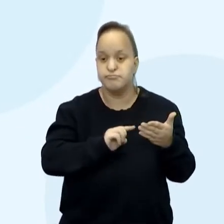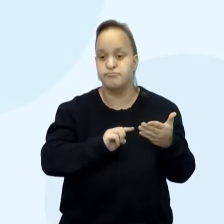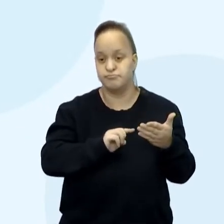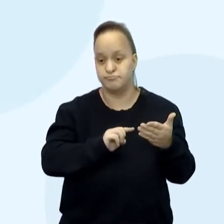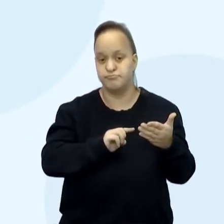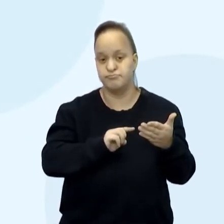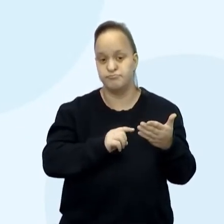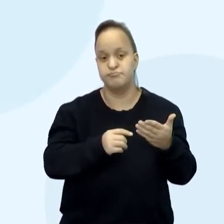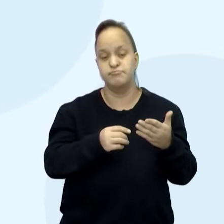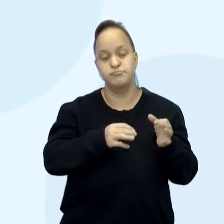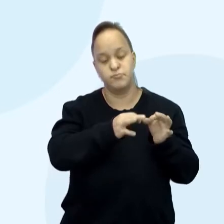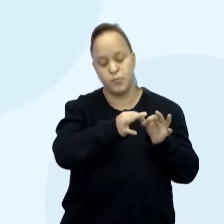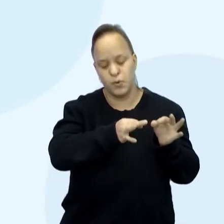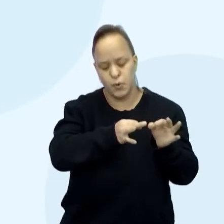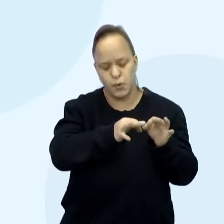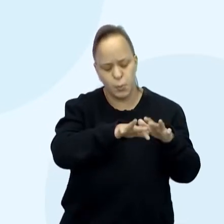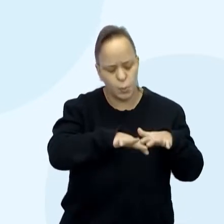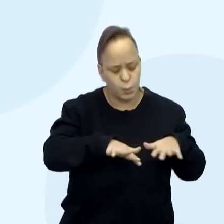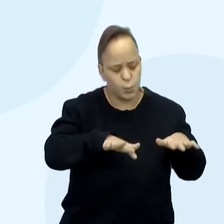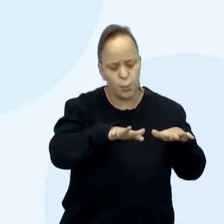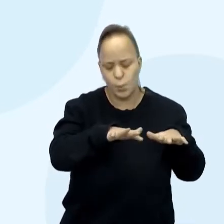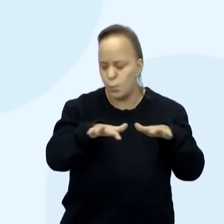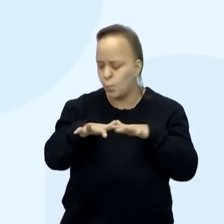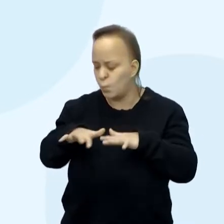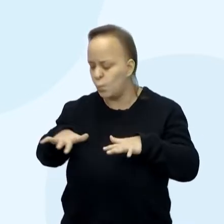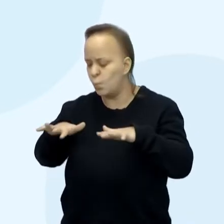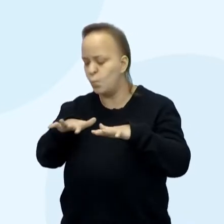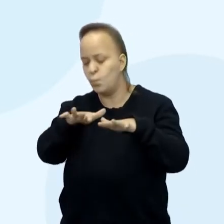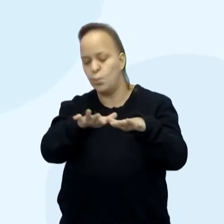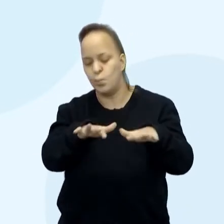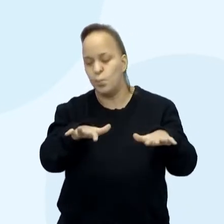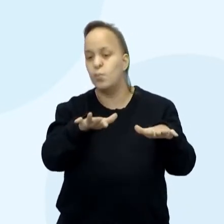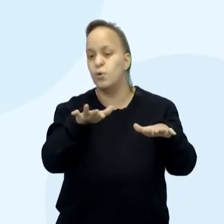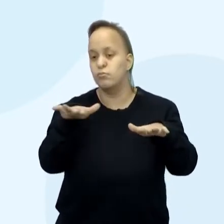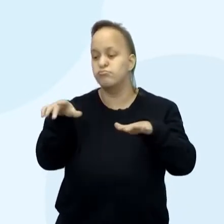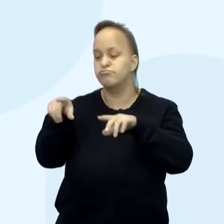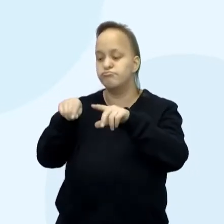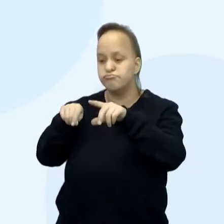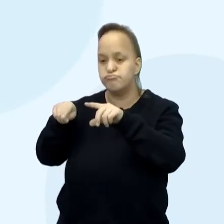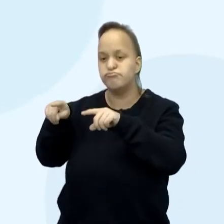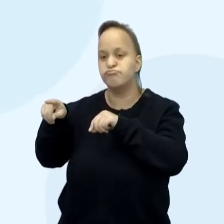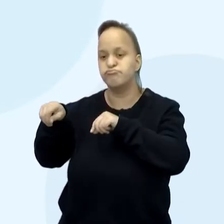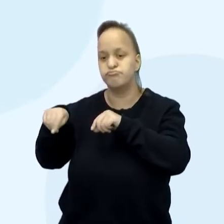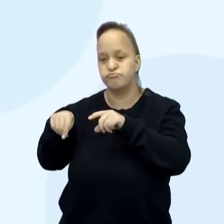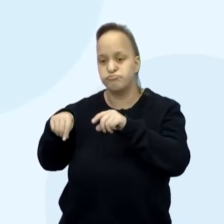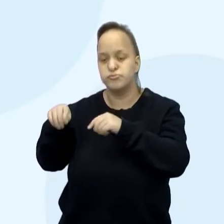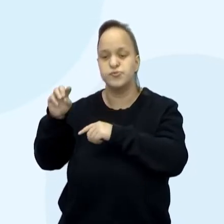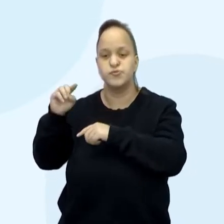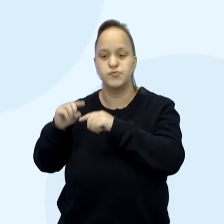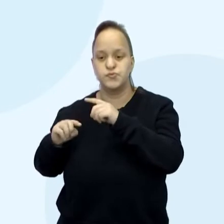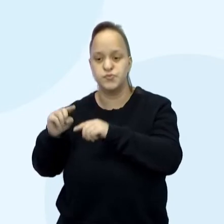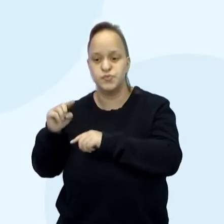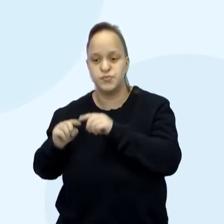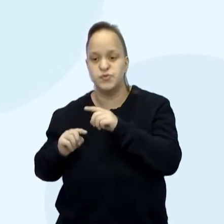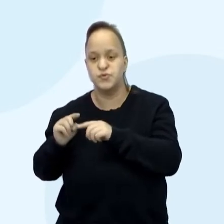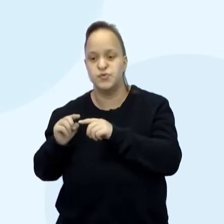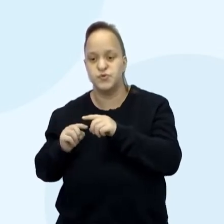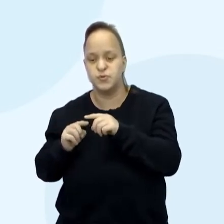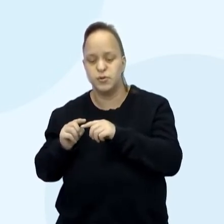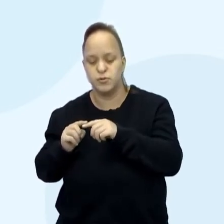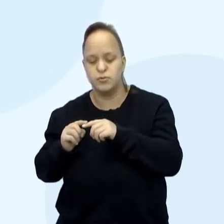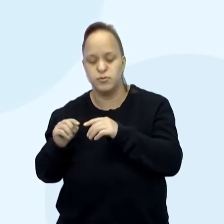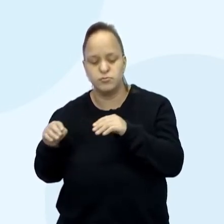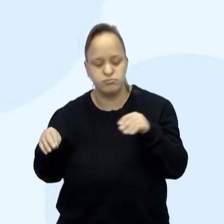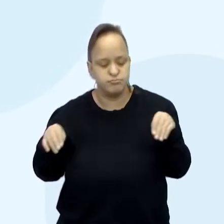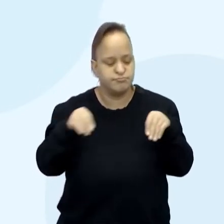Planeja e organiza espaços escolhendo e ou combinando os diversos elementos de um ambiente,